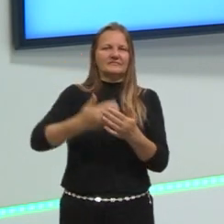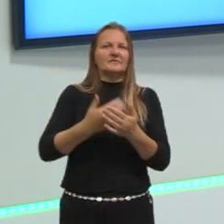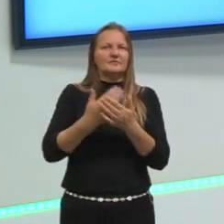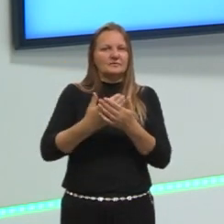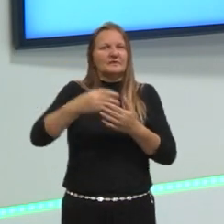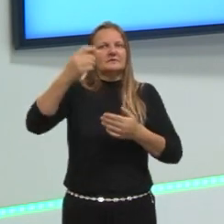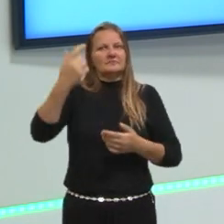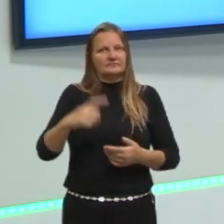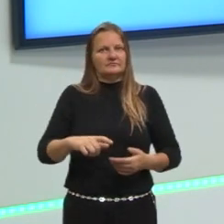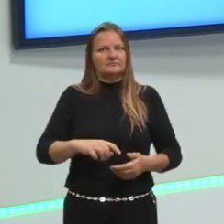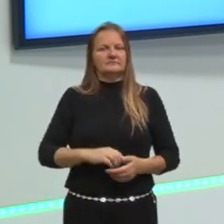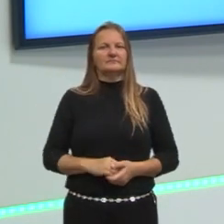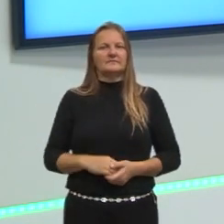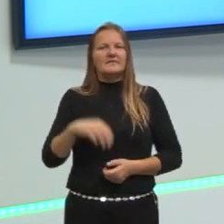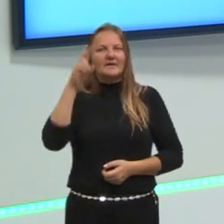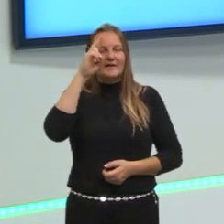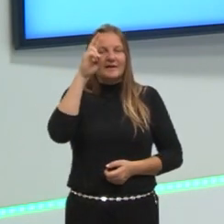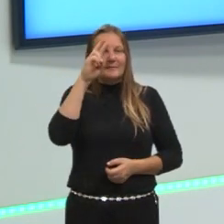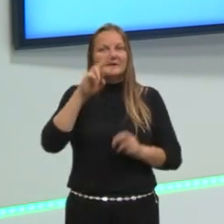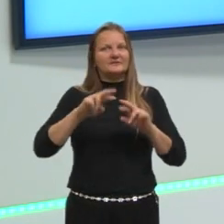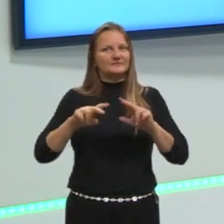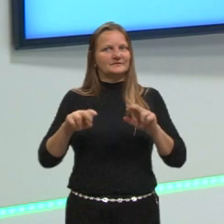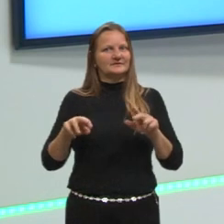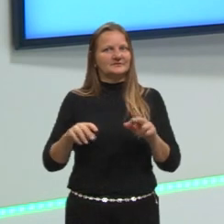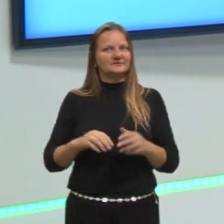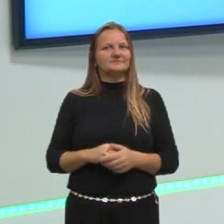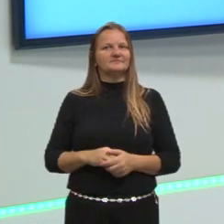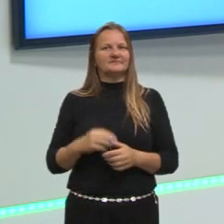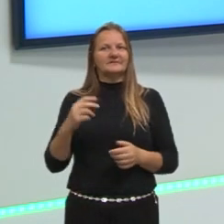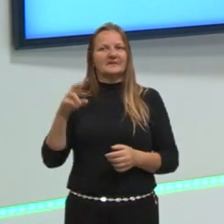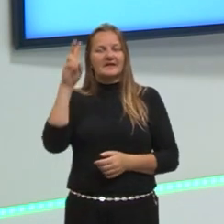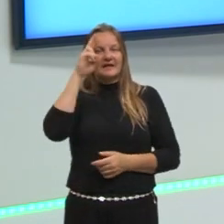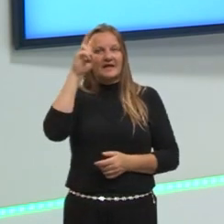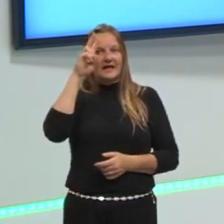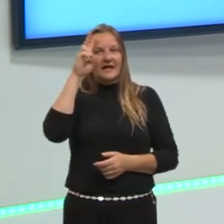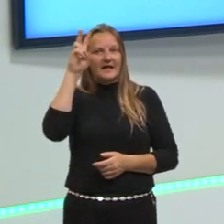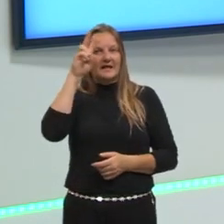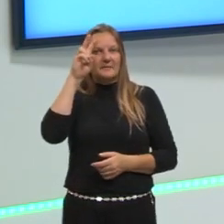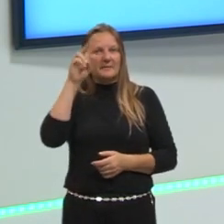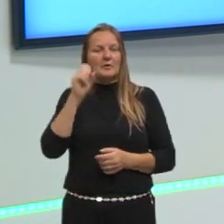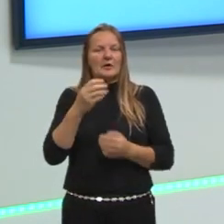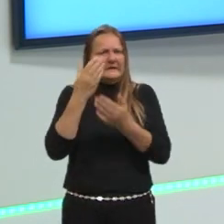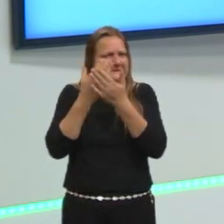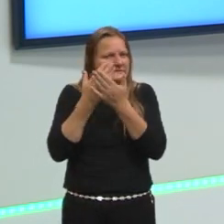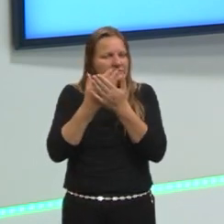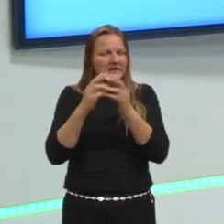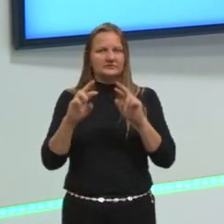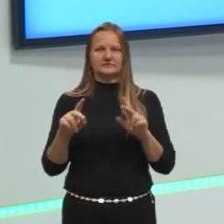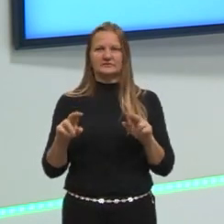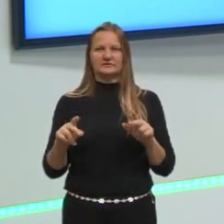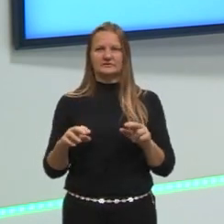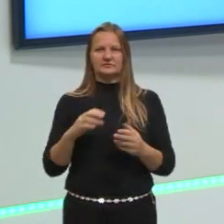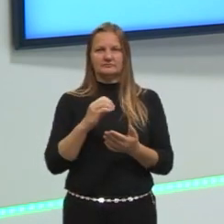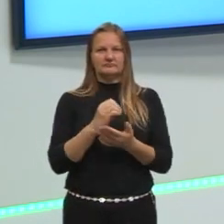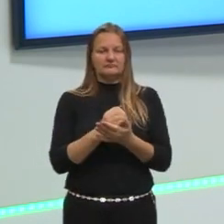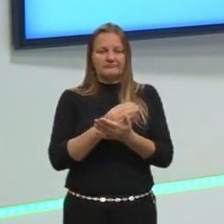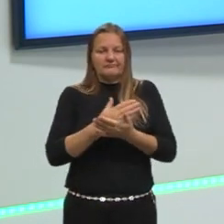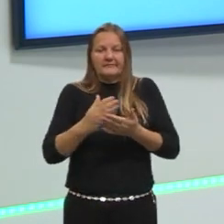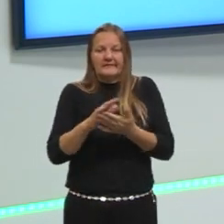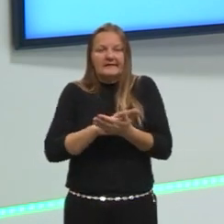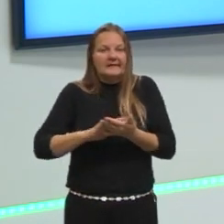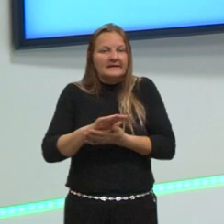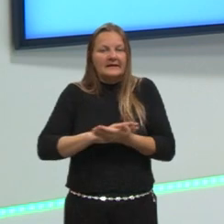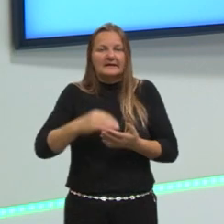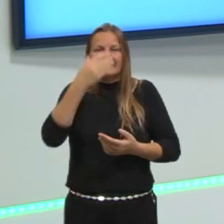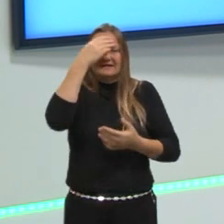novo. Lembra que é diferente relembrar do que estudar, do nada, do zero. Ah,